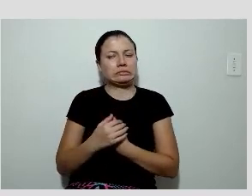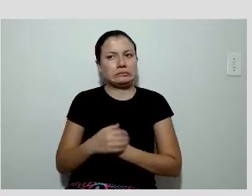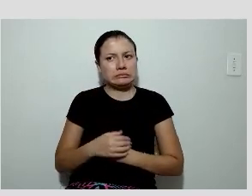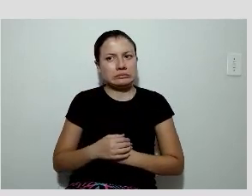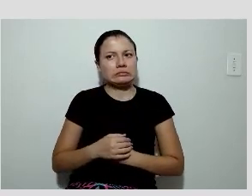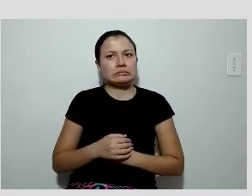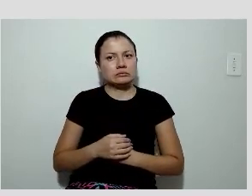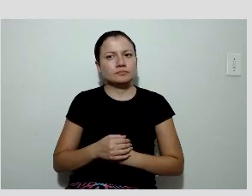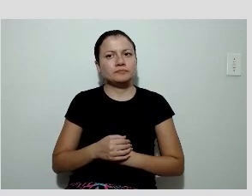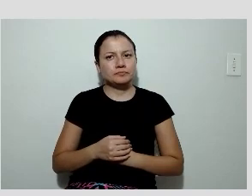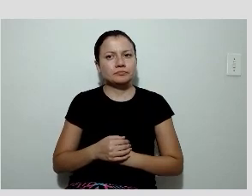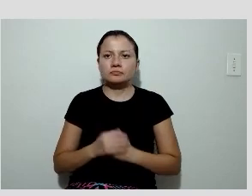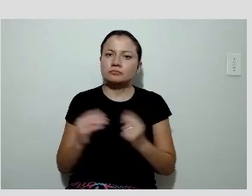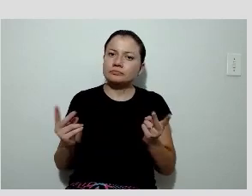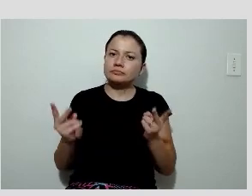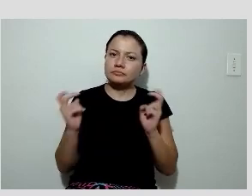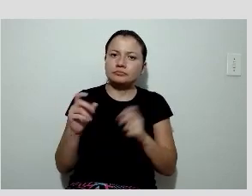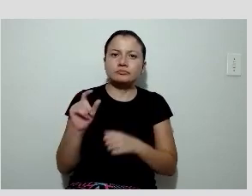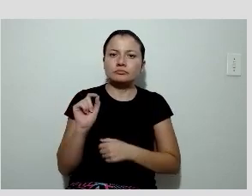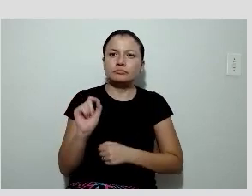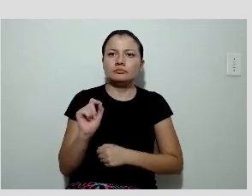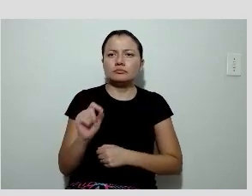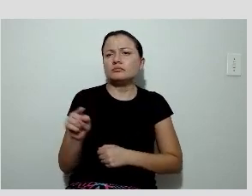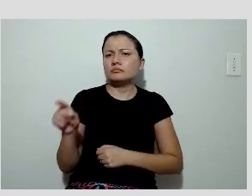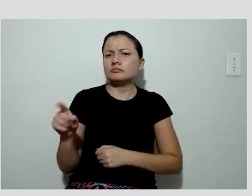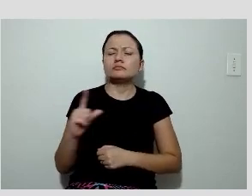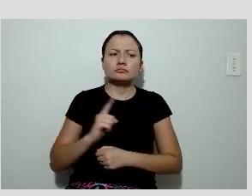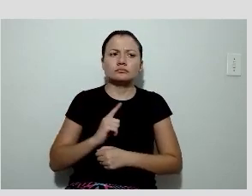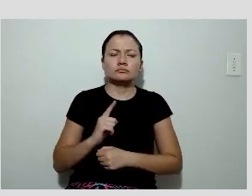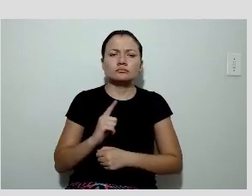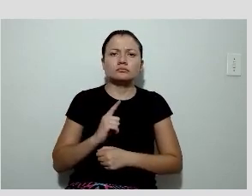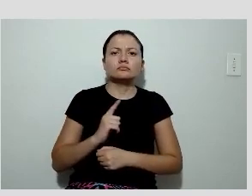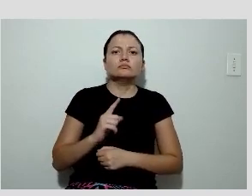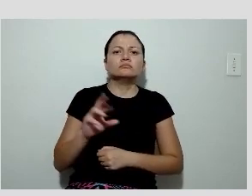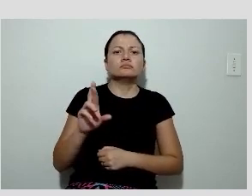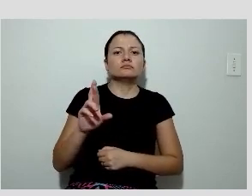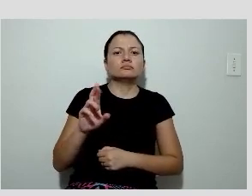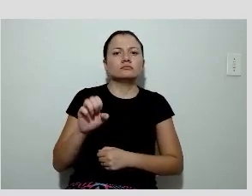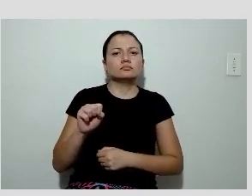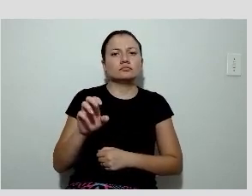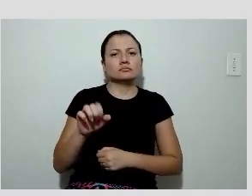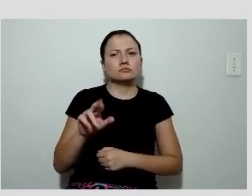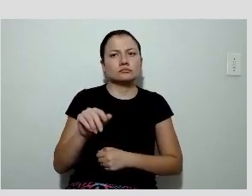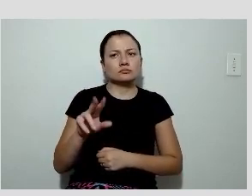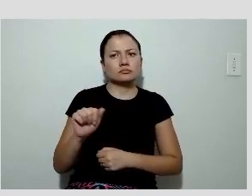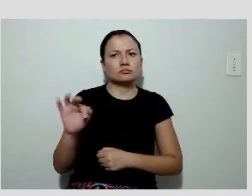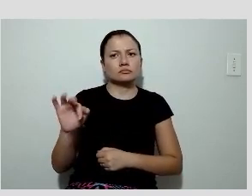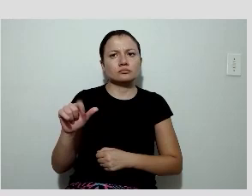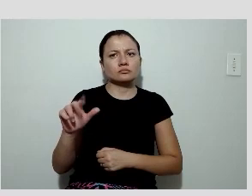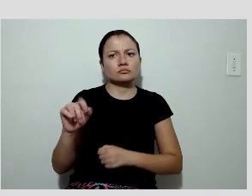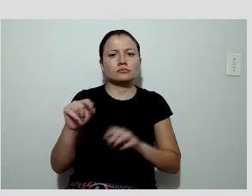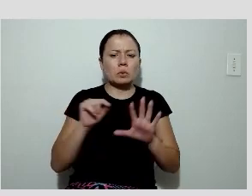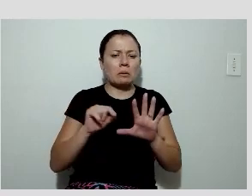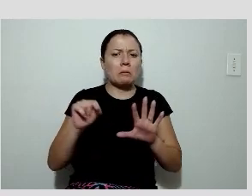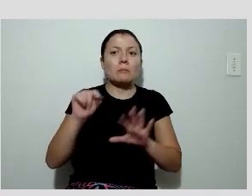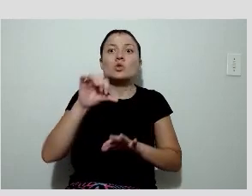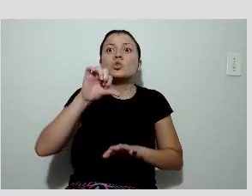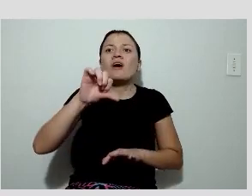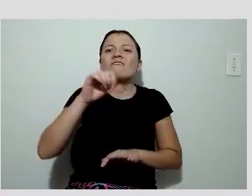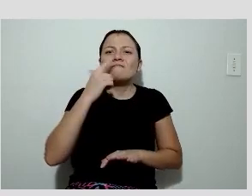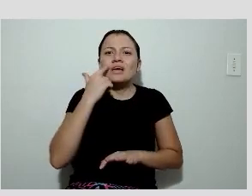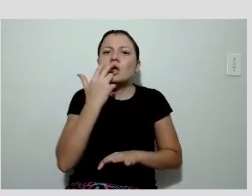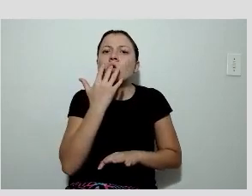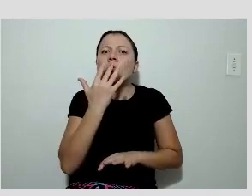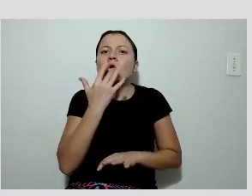uma reserva de fluxo reduzida em 9 segmentos. Esses segmentos estão em cor mais azul e